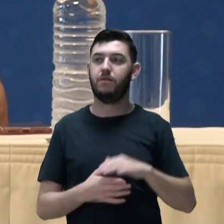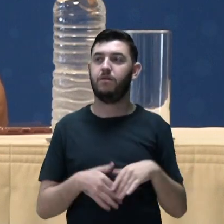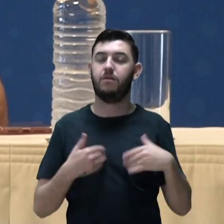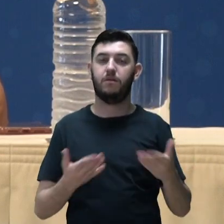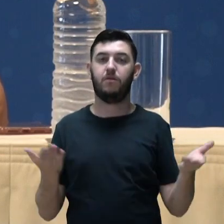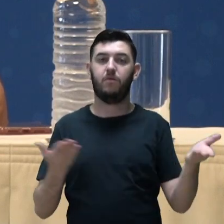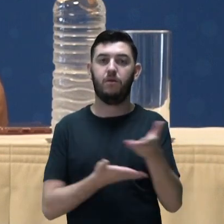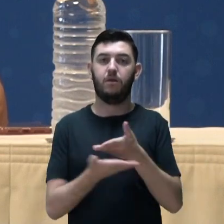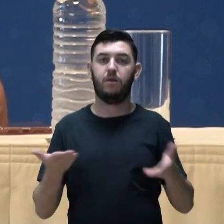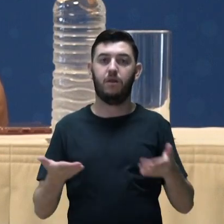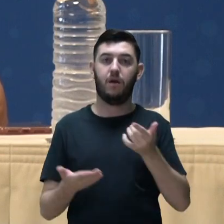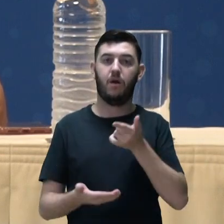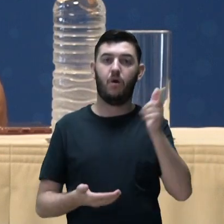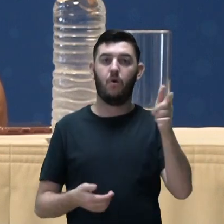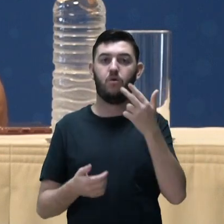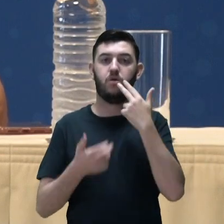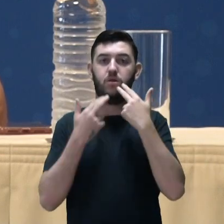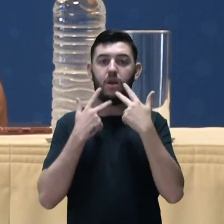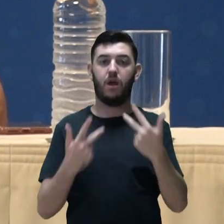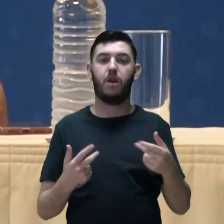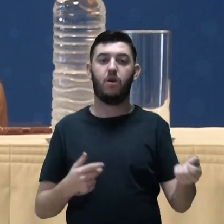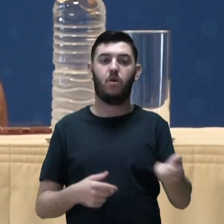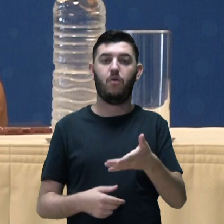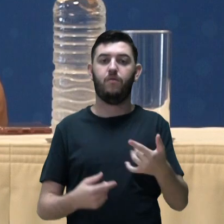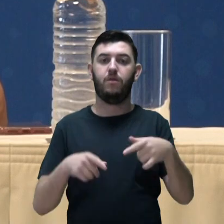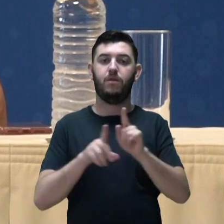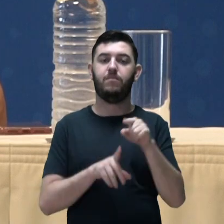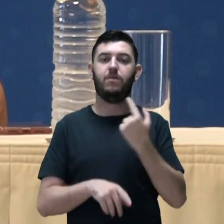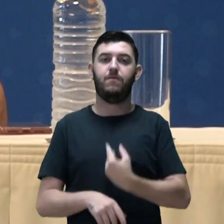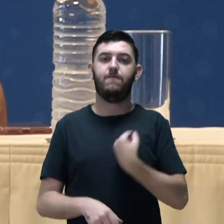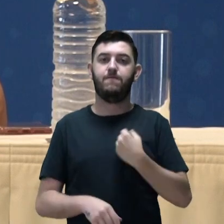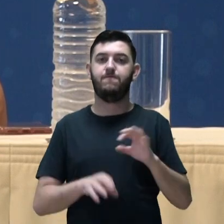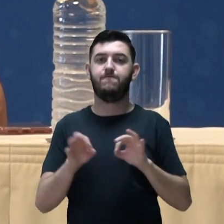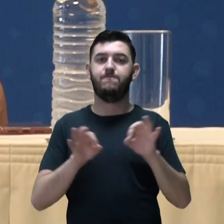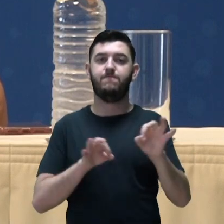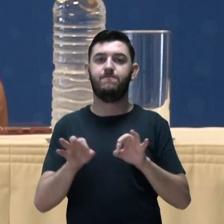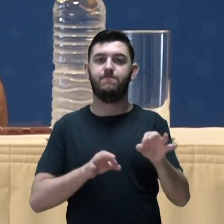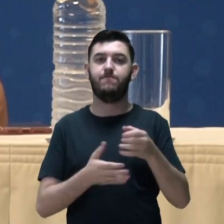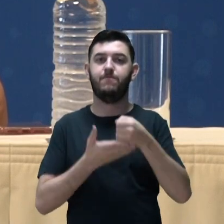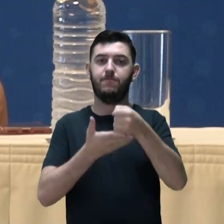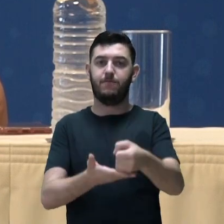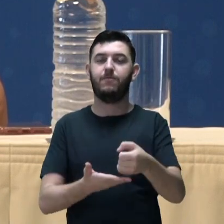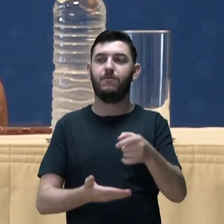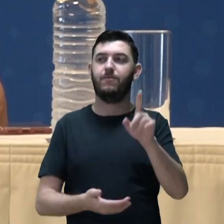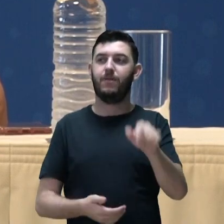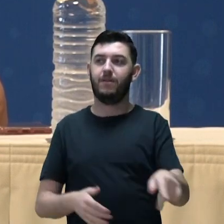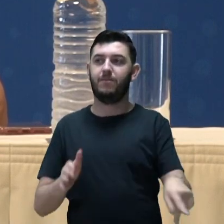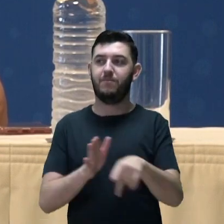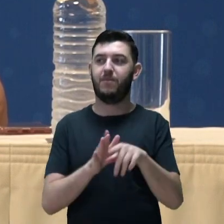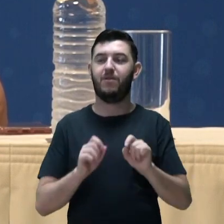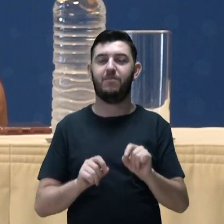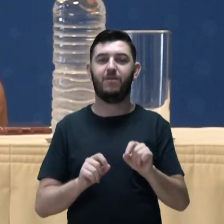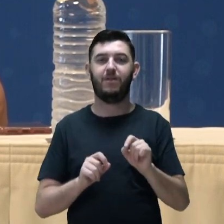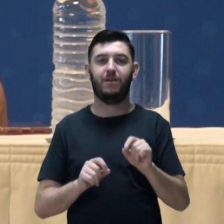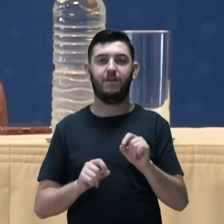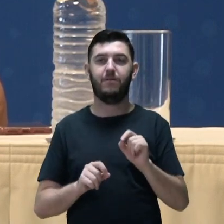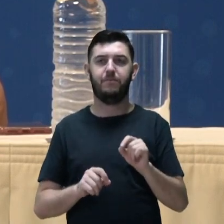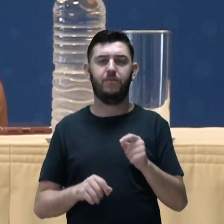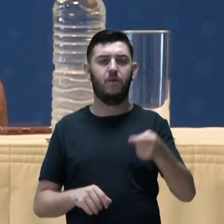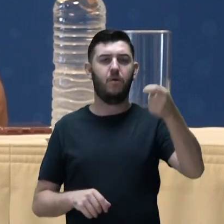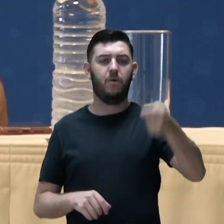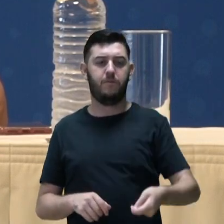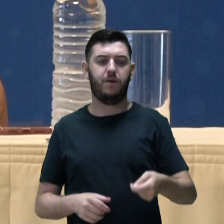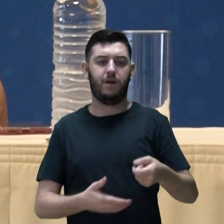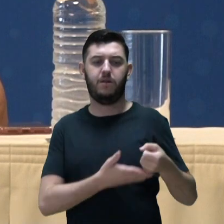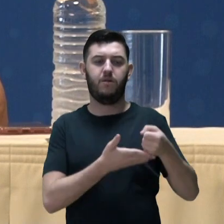relação a outra novidade, na verdade, é que a gente está estabelecendo para essa oferta uma assistência estudantil obrigatória.